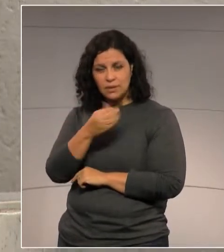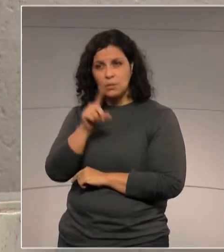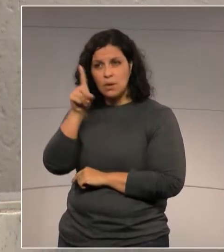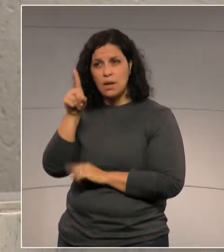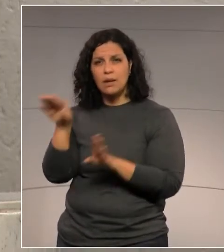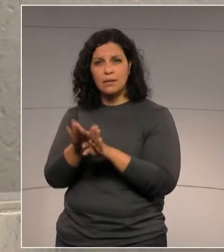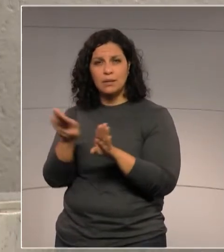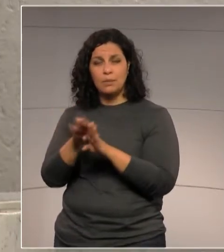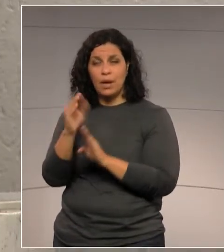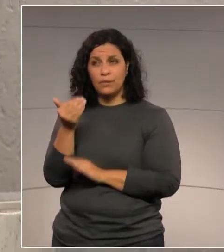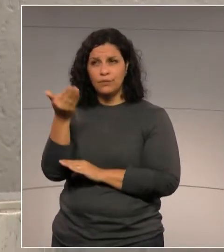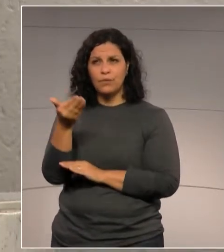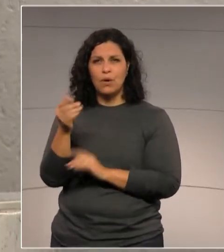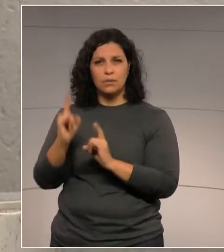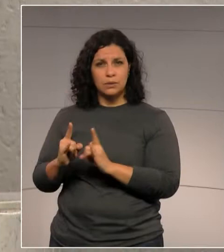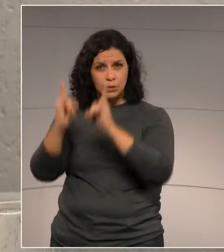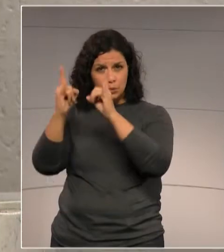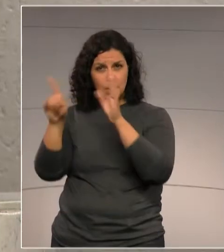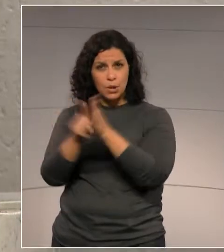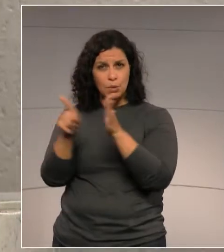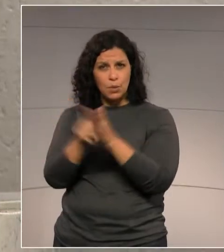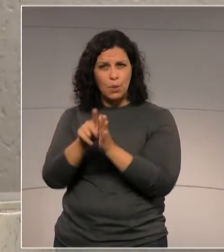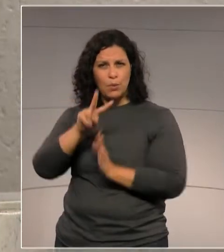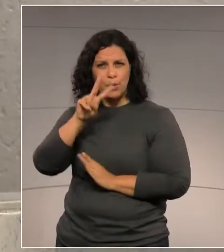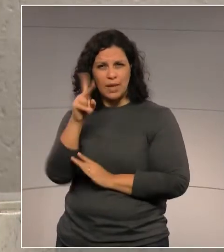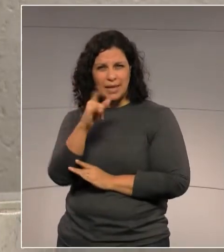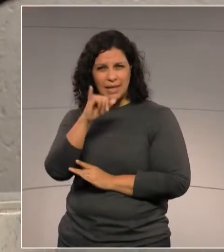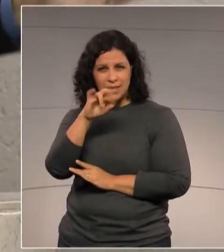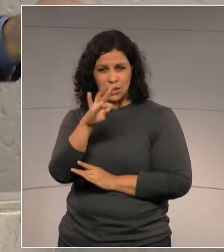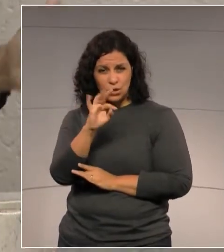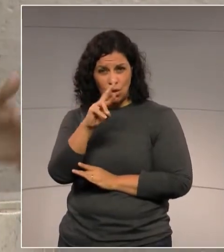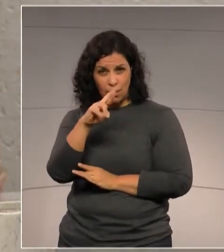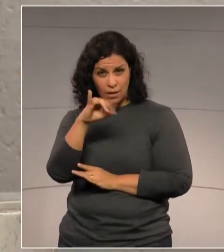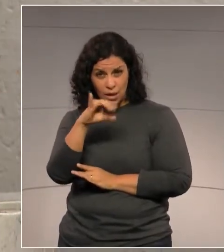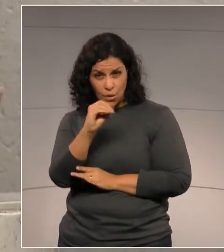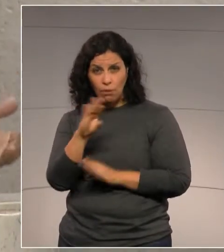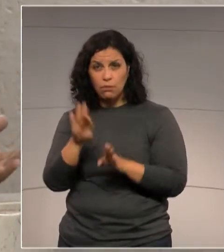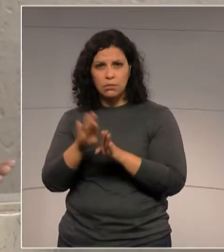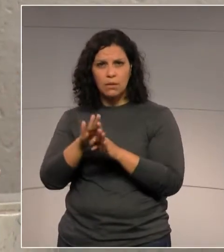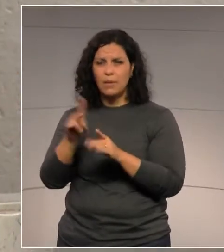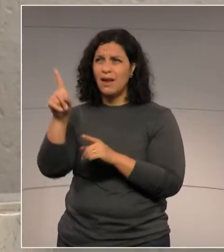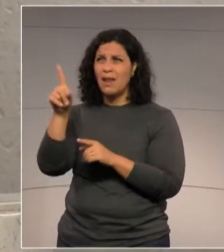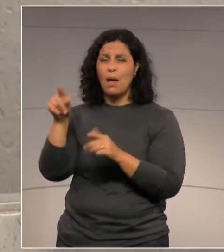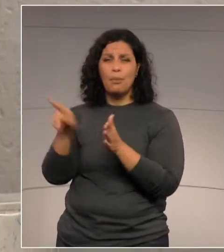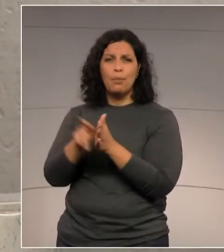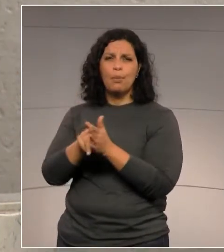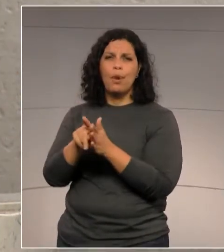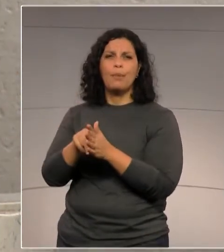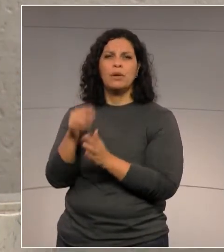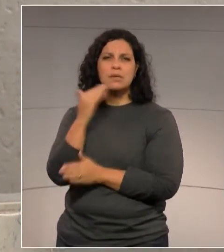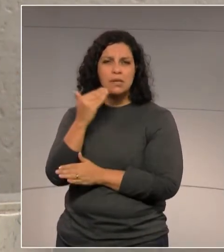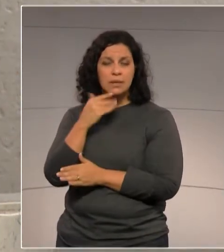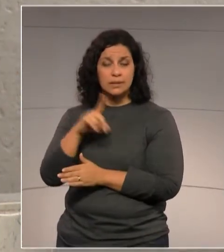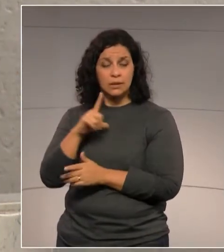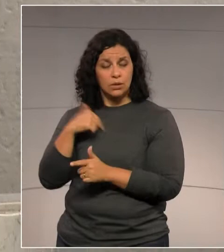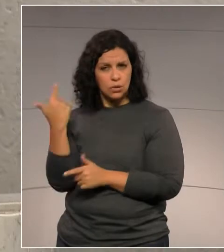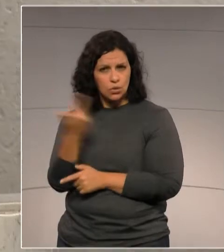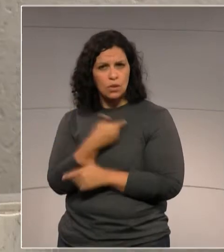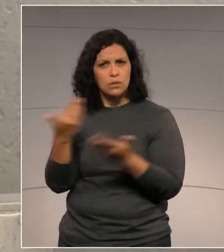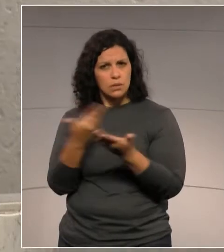fachada, que é tombada pelo patrimônio histórico, ele está em uma situação absolutamente precária, mas nós estamos